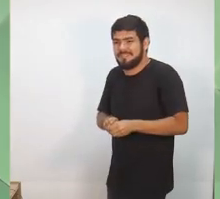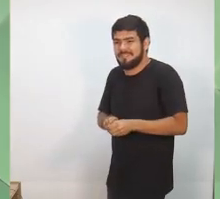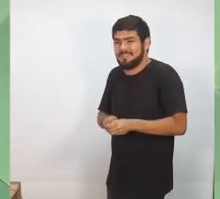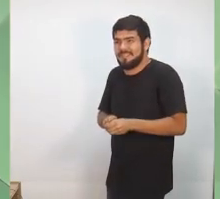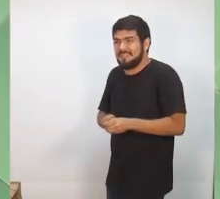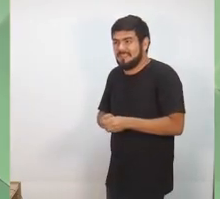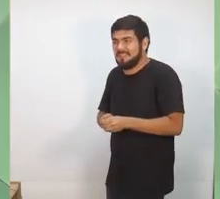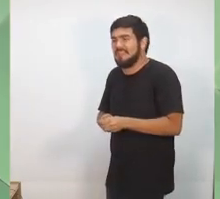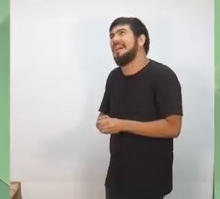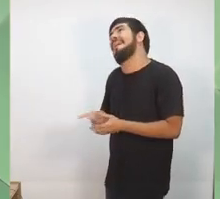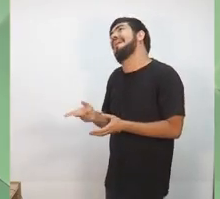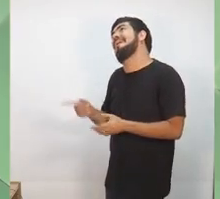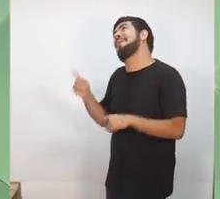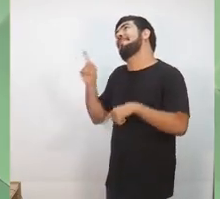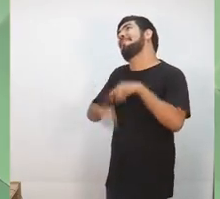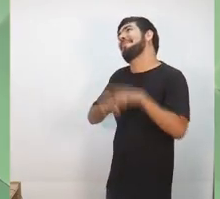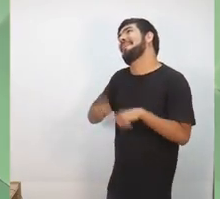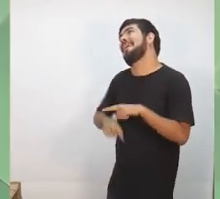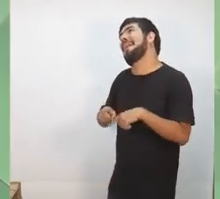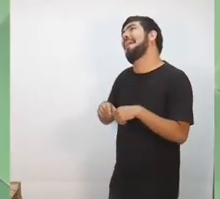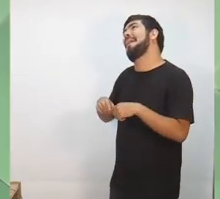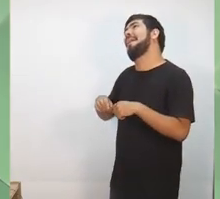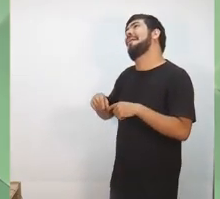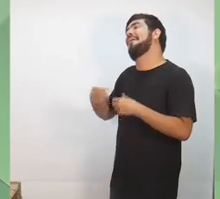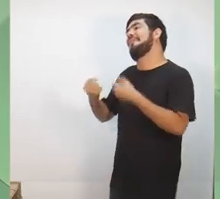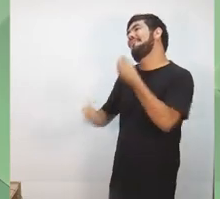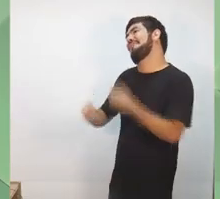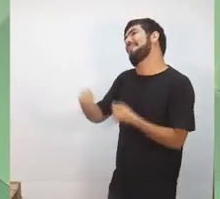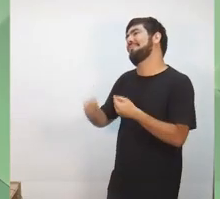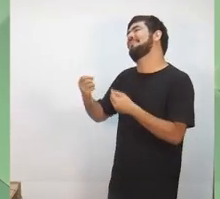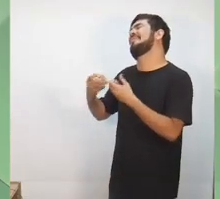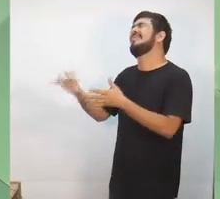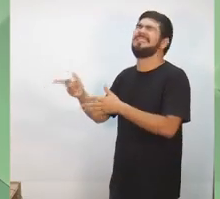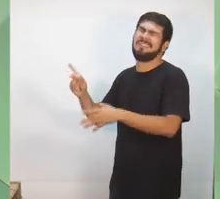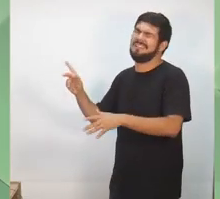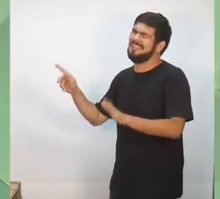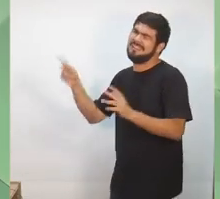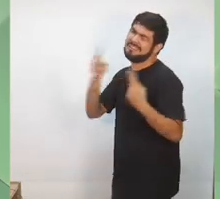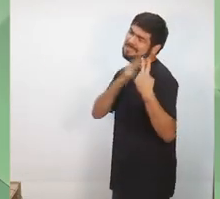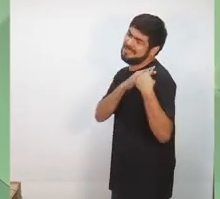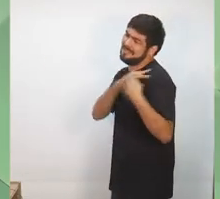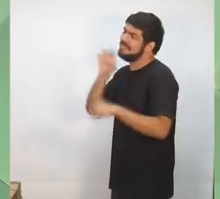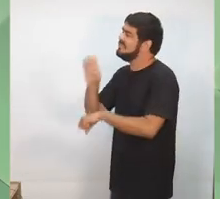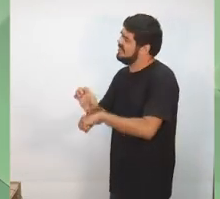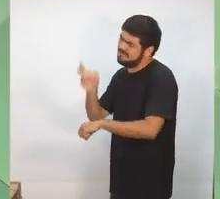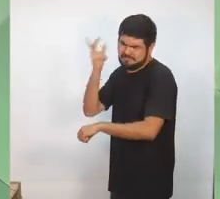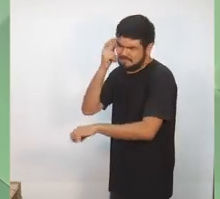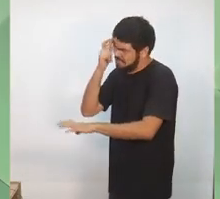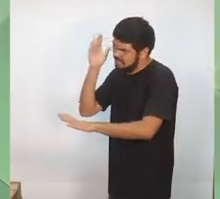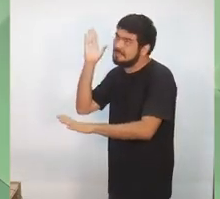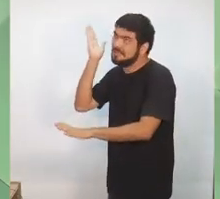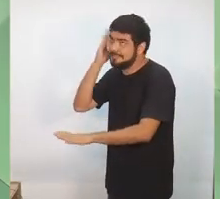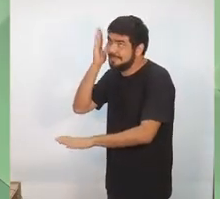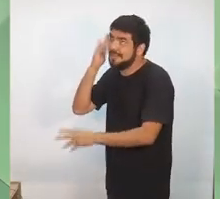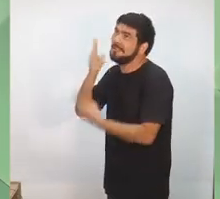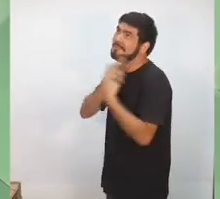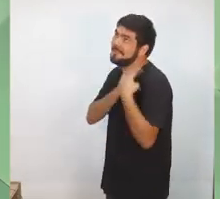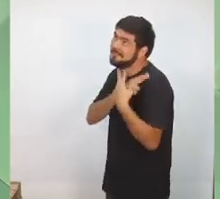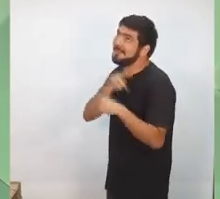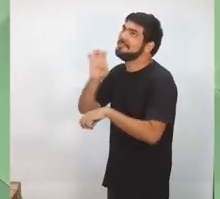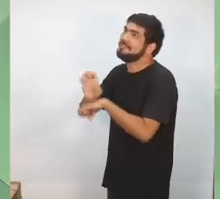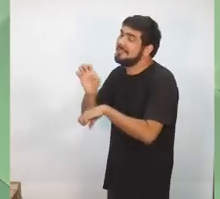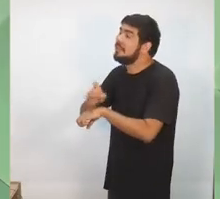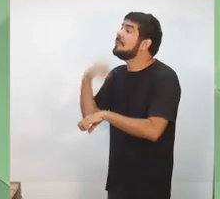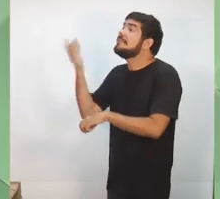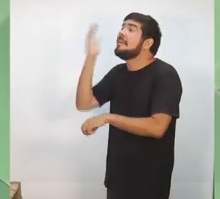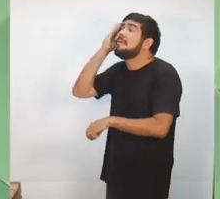Equipar policial com viaturas, com armamento, isso é um papel do Estado. Isso aí é uma responsabilidade do Estado. Nós temos que